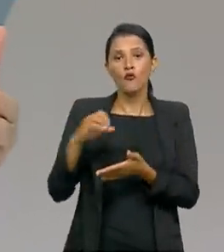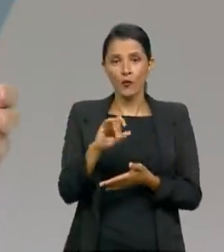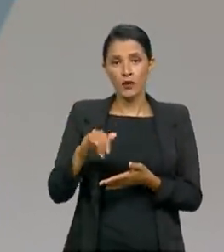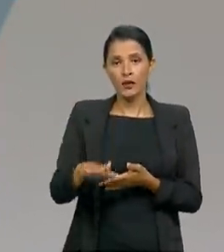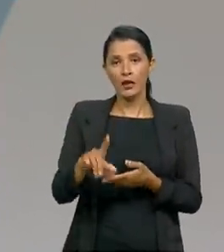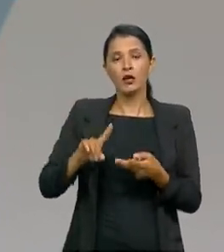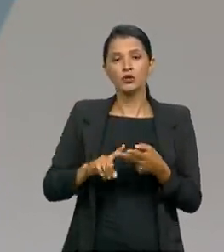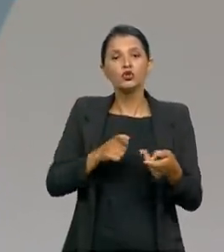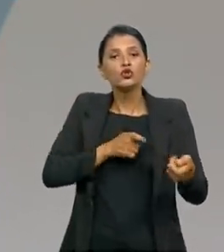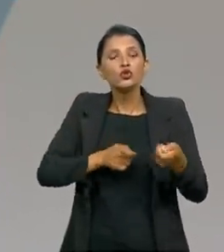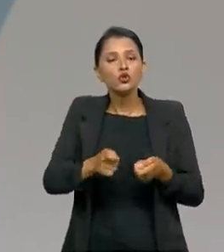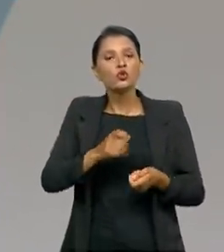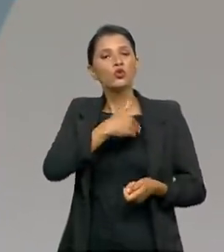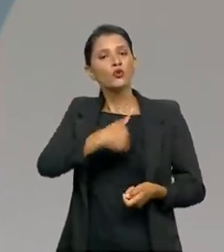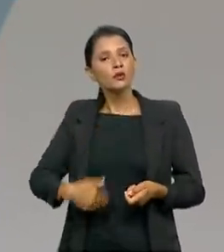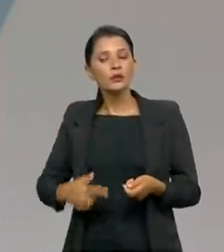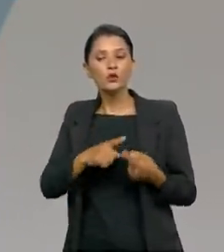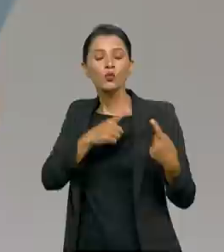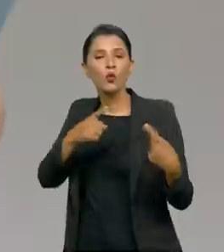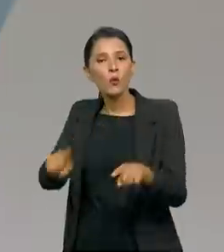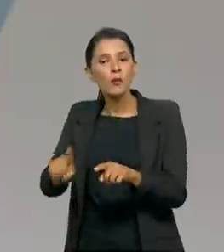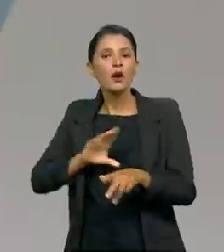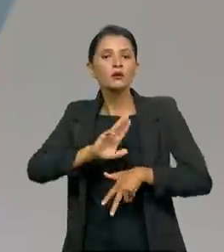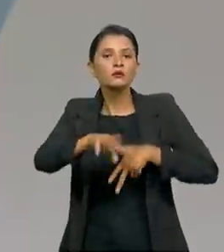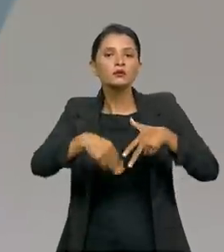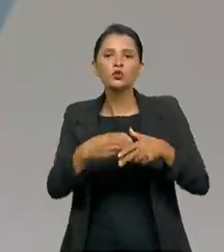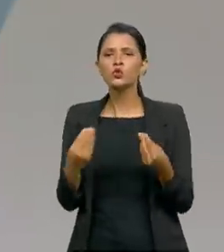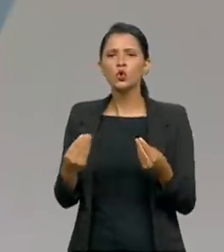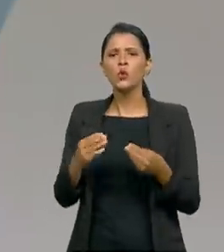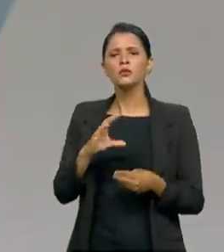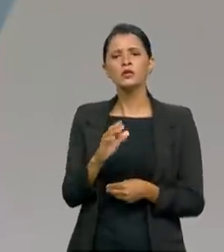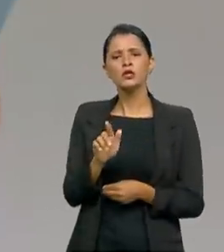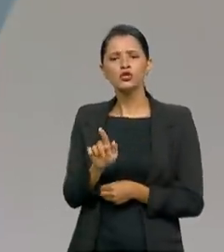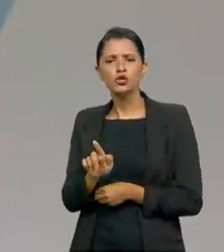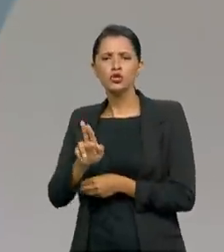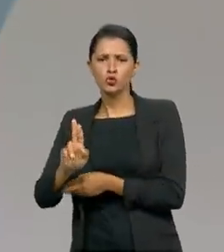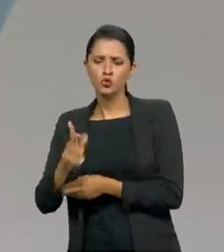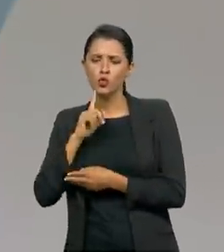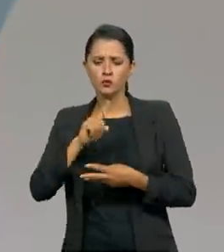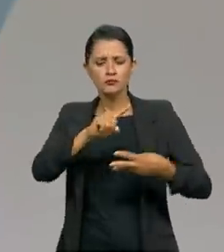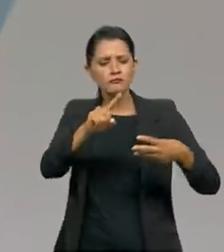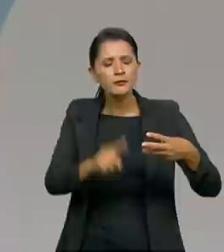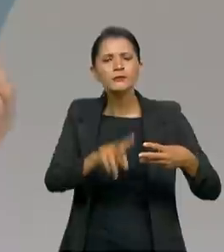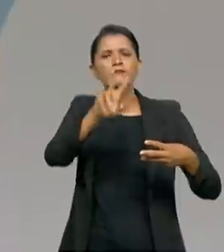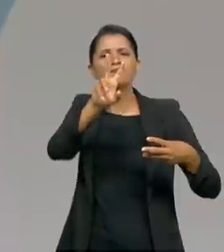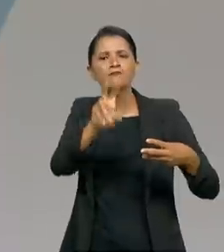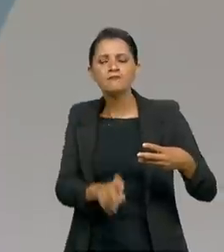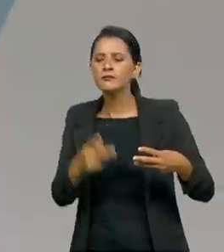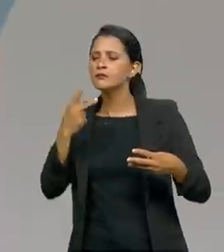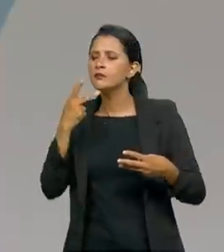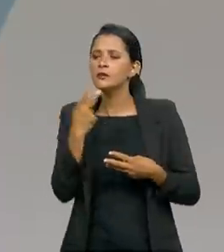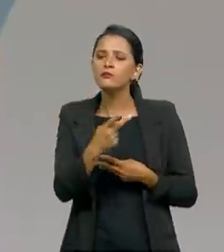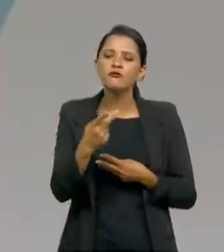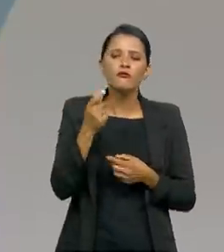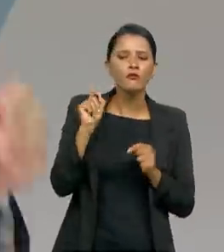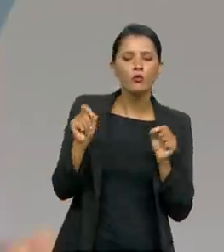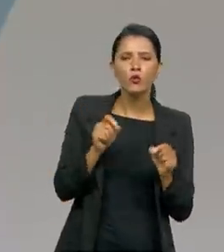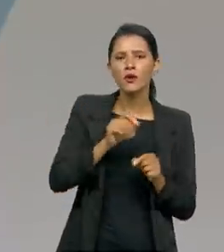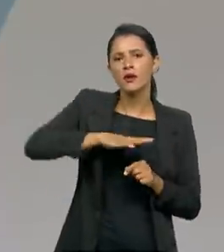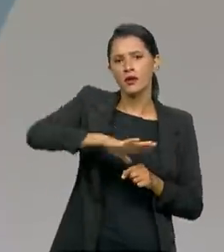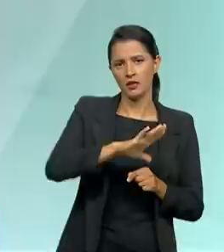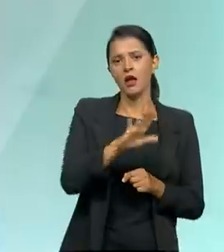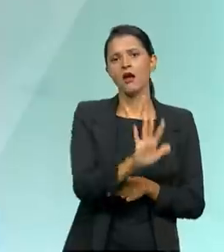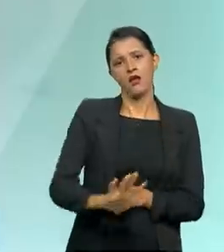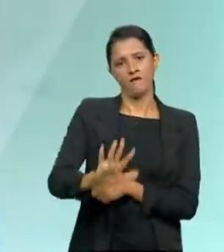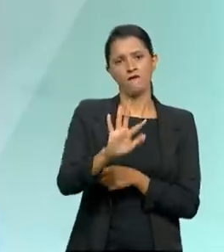nas instituições e o combate à corrupção. Como que a CGU se debruça sobre essas três questões, essas três áreas no âmbito